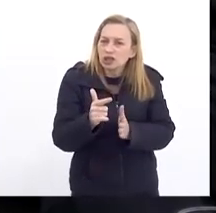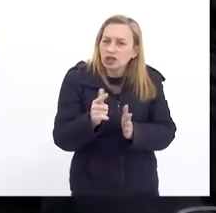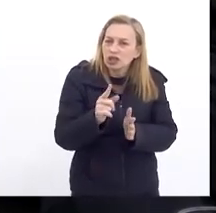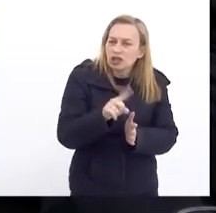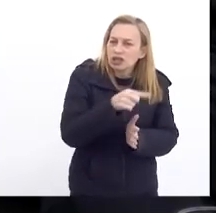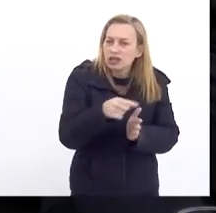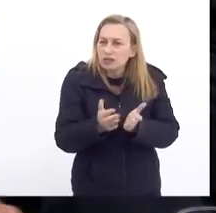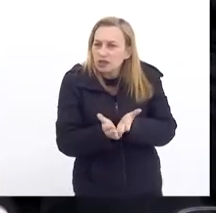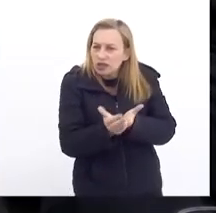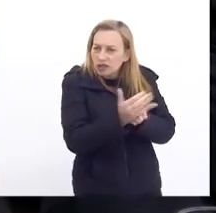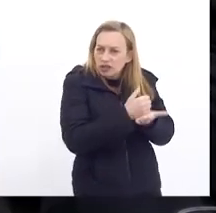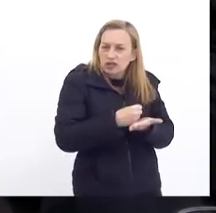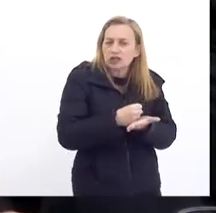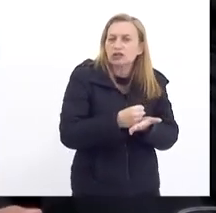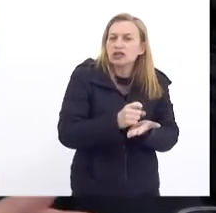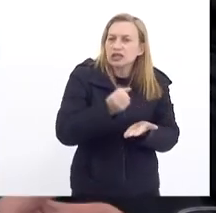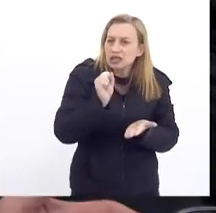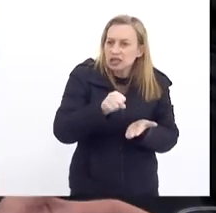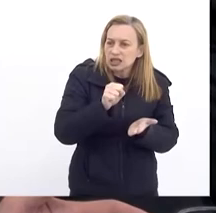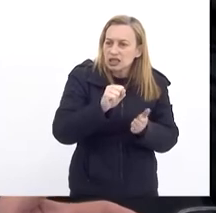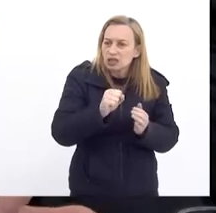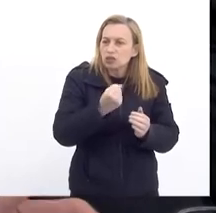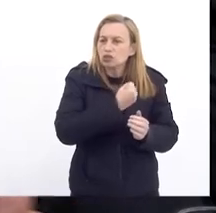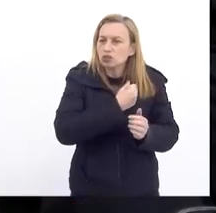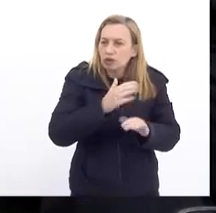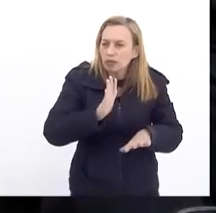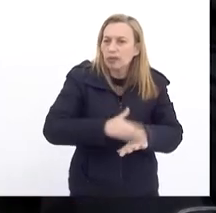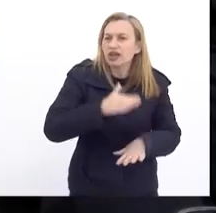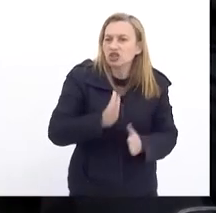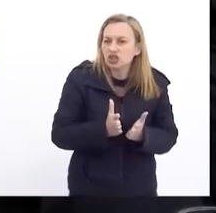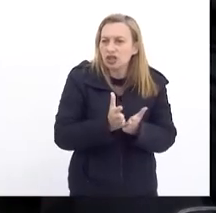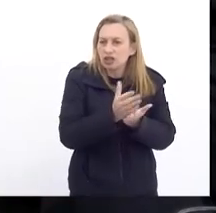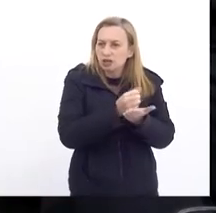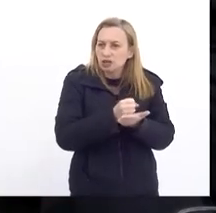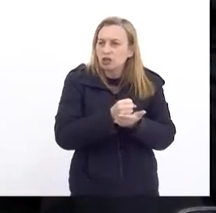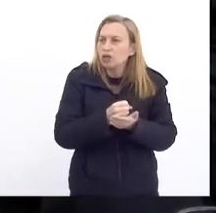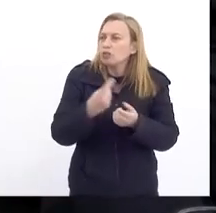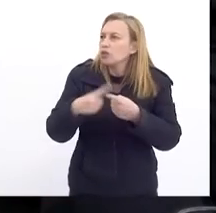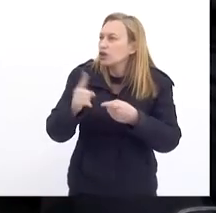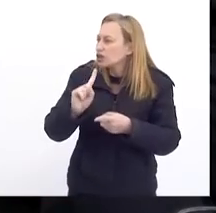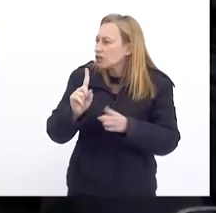sim Aumento dessa arrecadação Por que não Fazermos Dessa forma Secretário